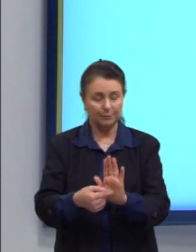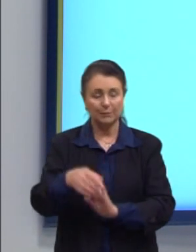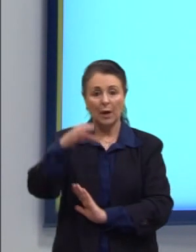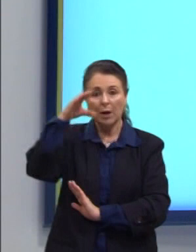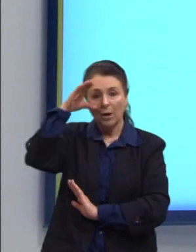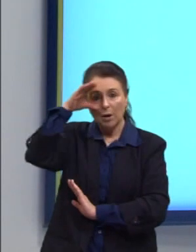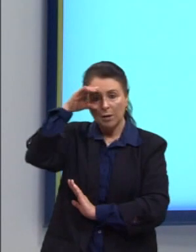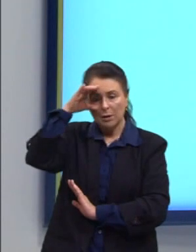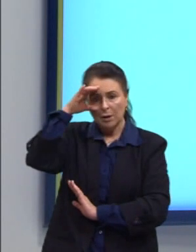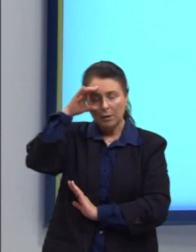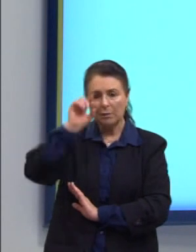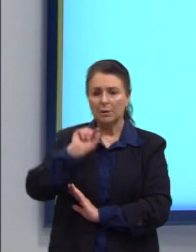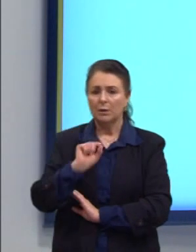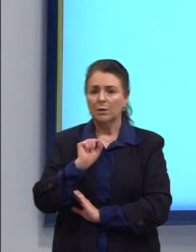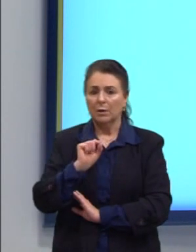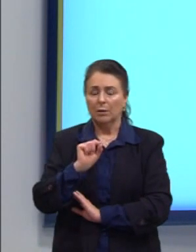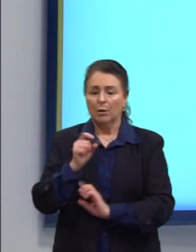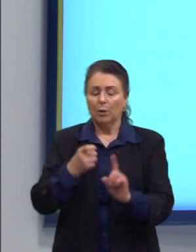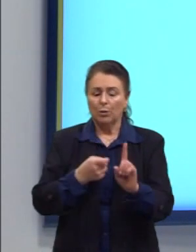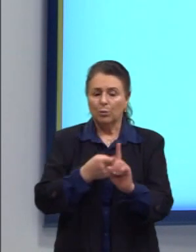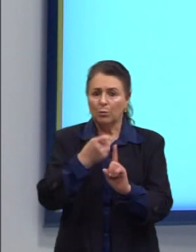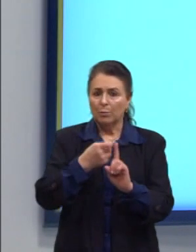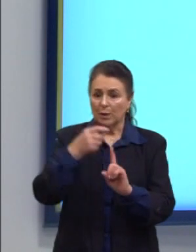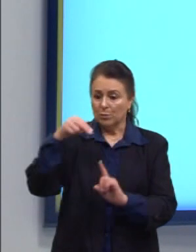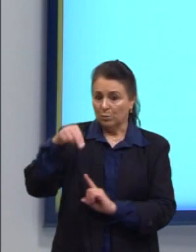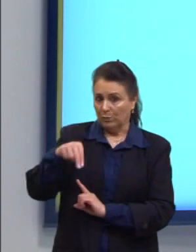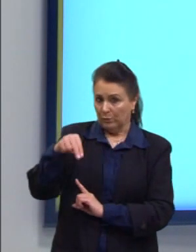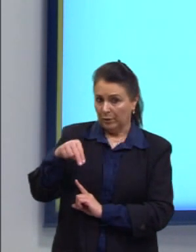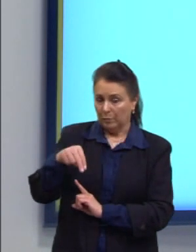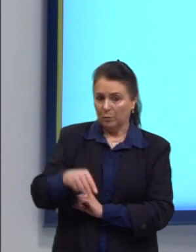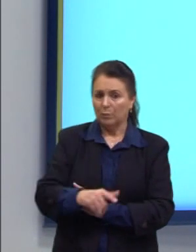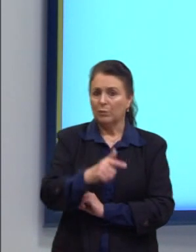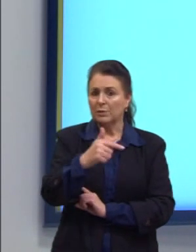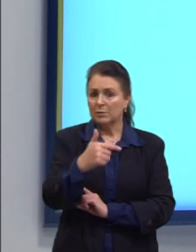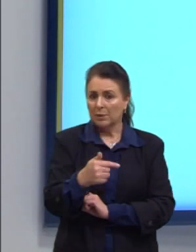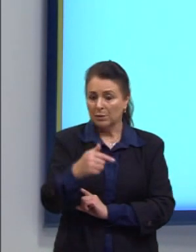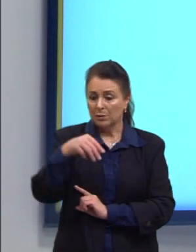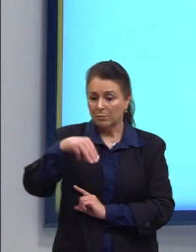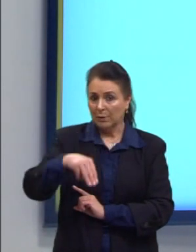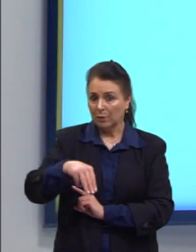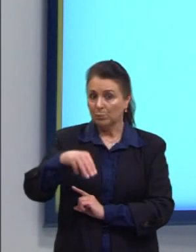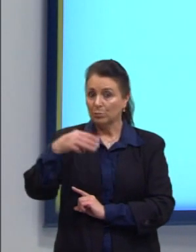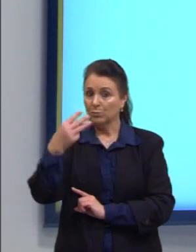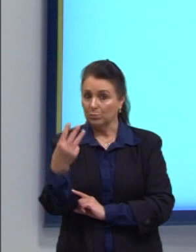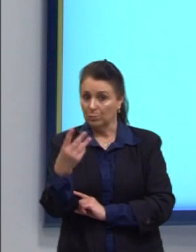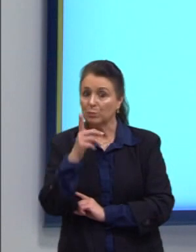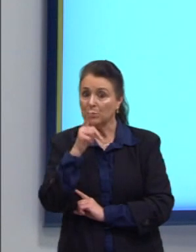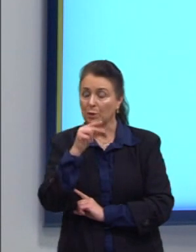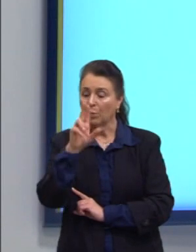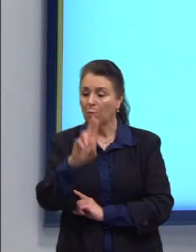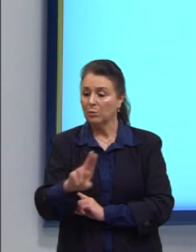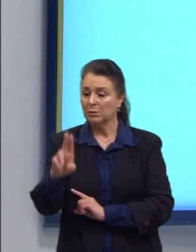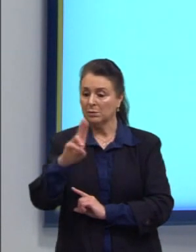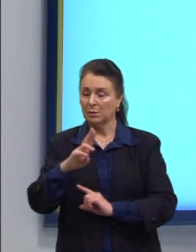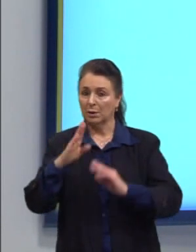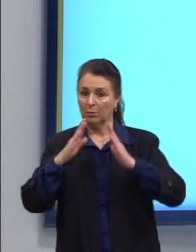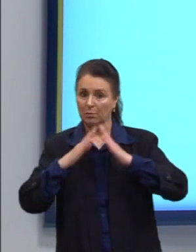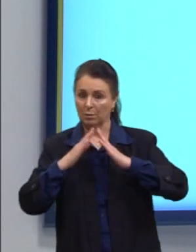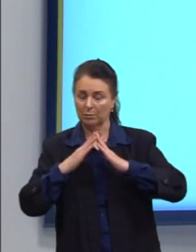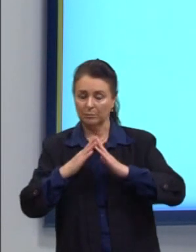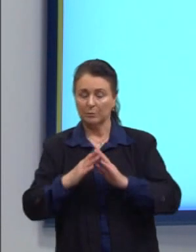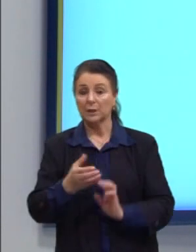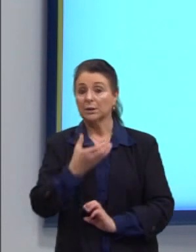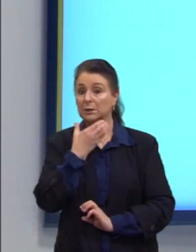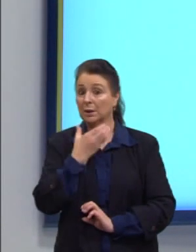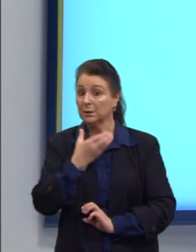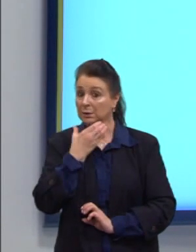Observa-se, então, que nesse mês houve um consumo de 7 metros cúbicos de água, e sabe-se que em dezembro